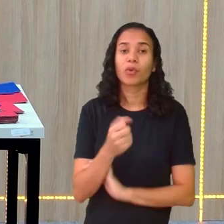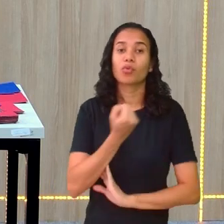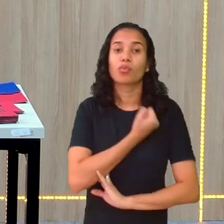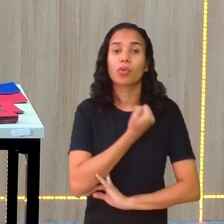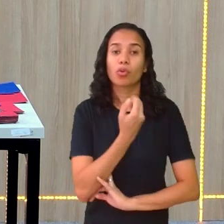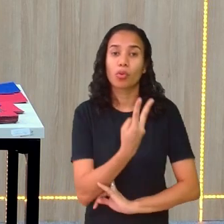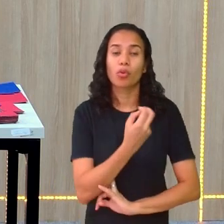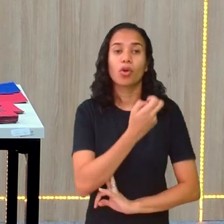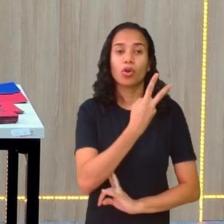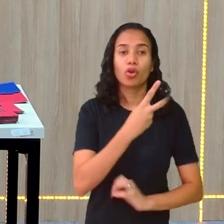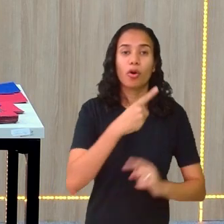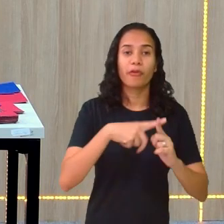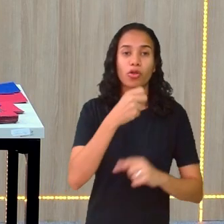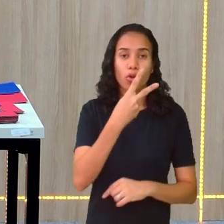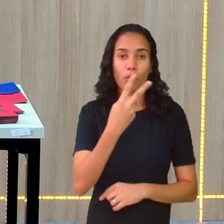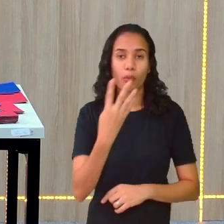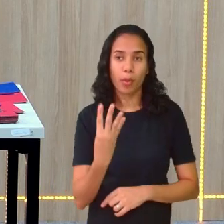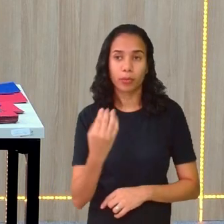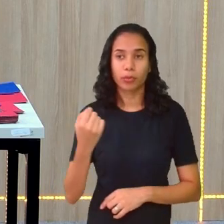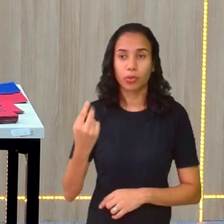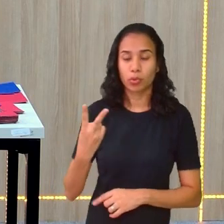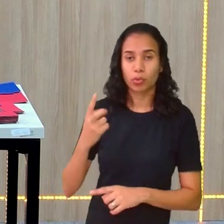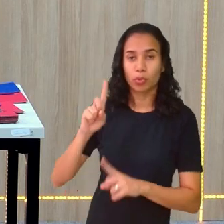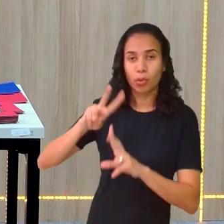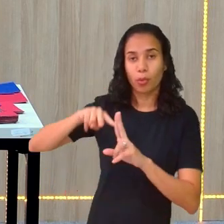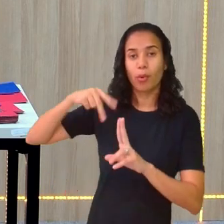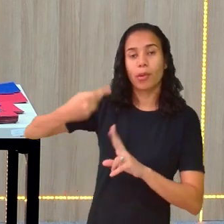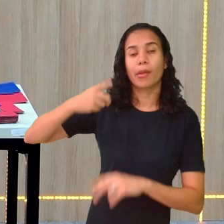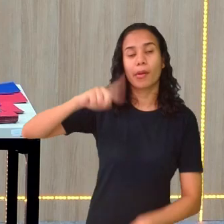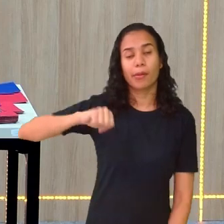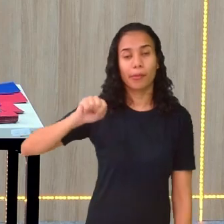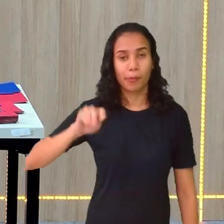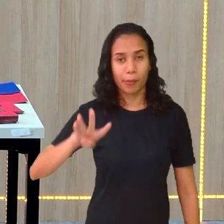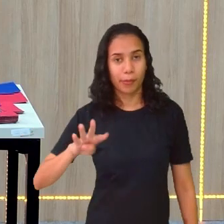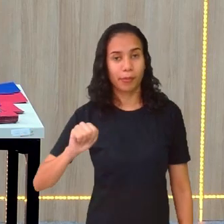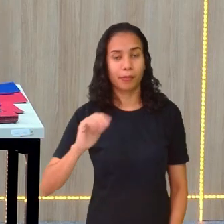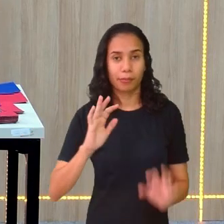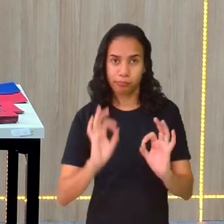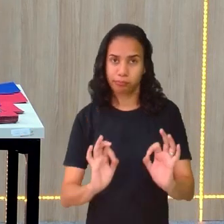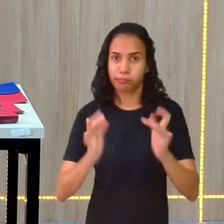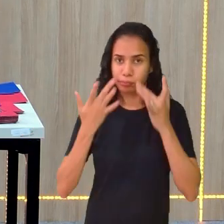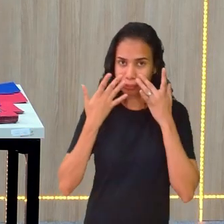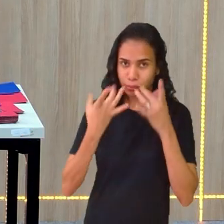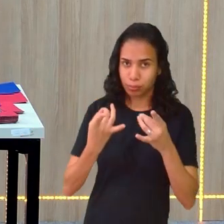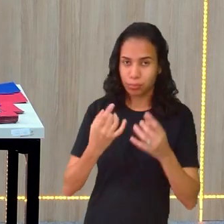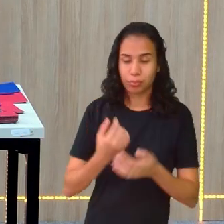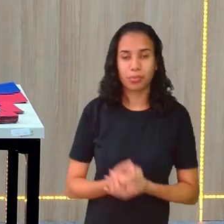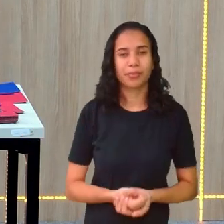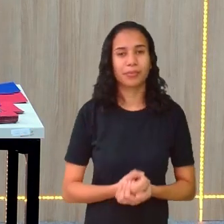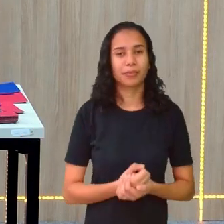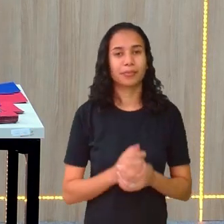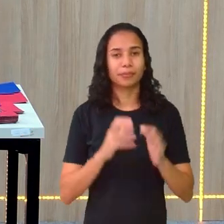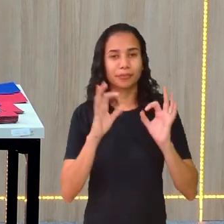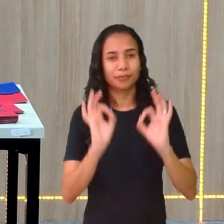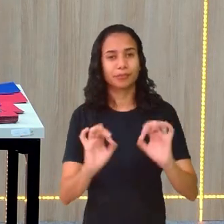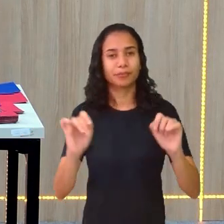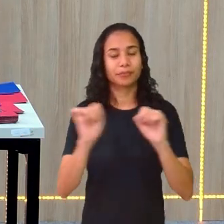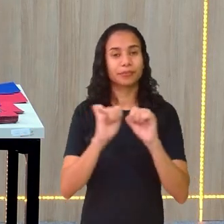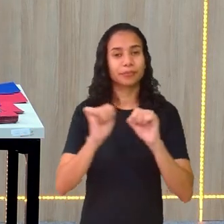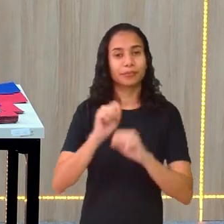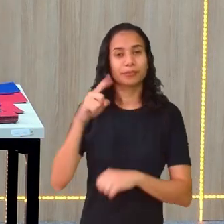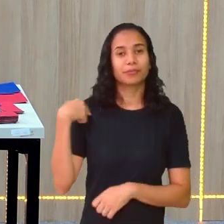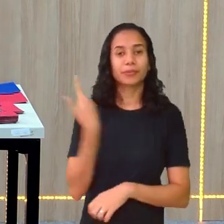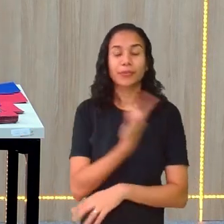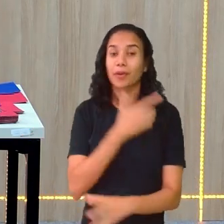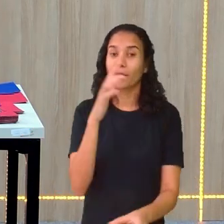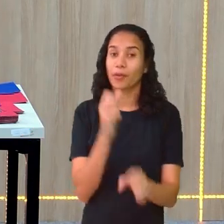2. 2 vezes 2, 4. E aqui, 2 ao quadrado seria 2 vezes 2 também. Cuidado com isso. Bom, feito isso, vamos